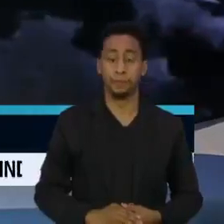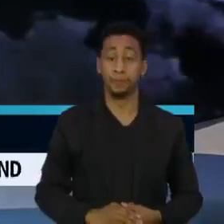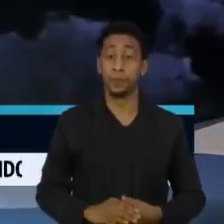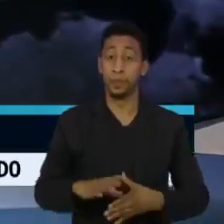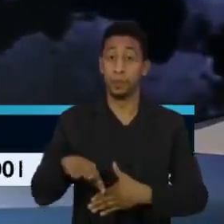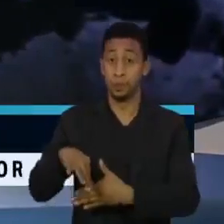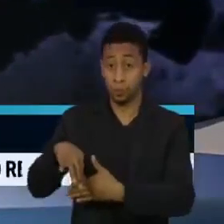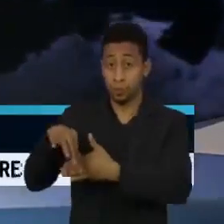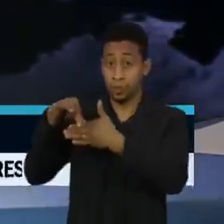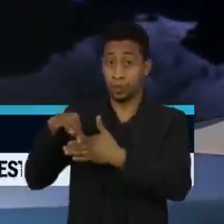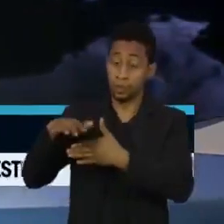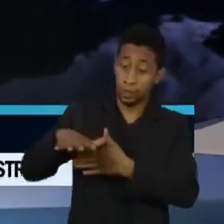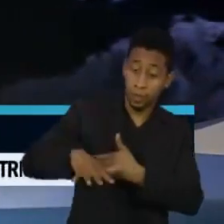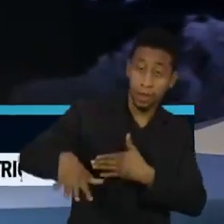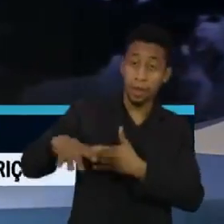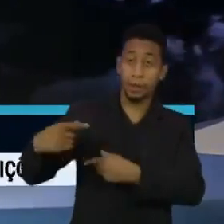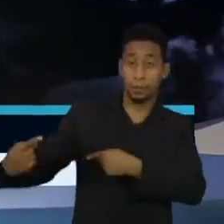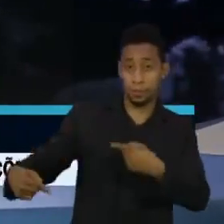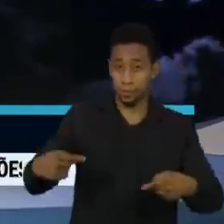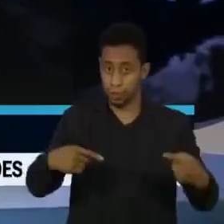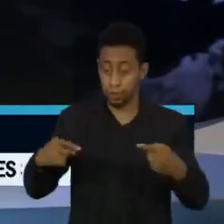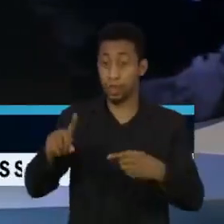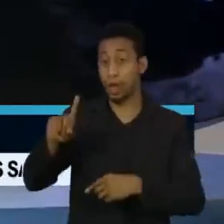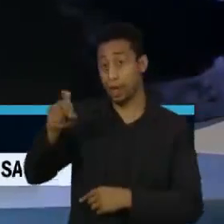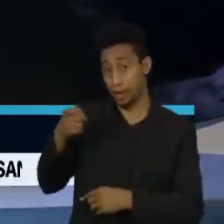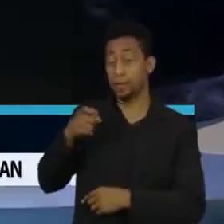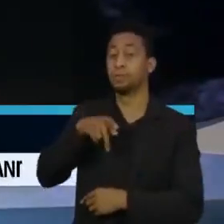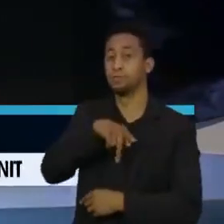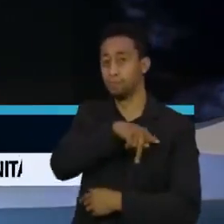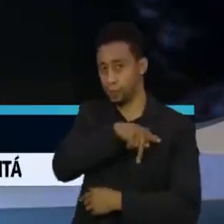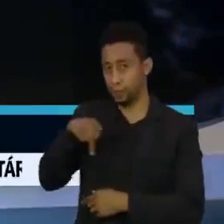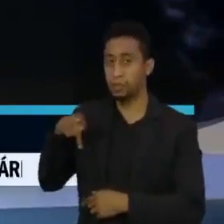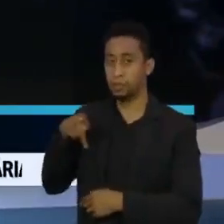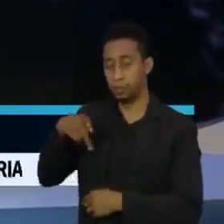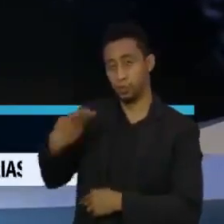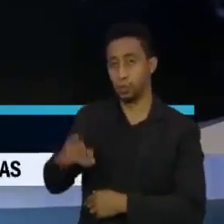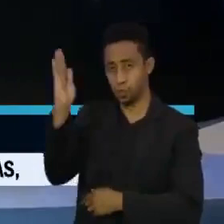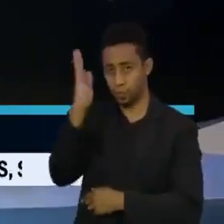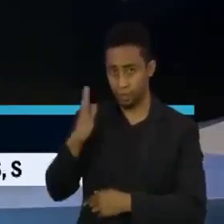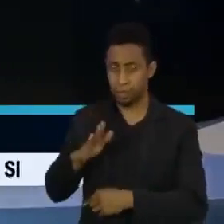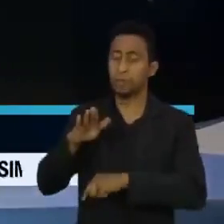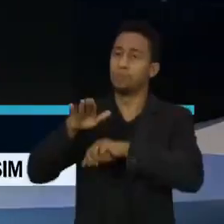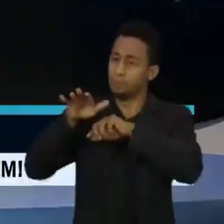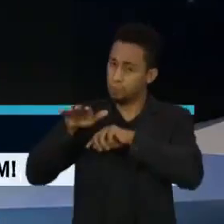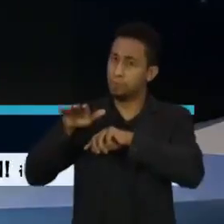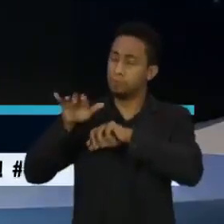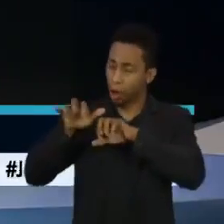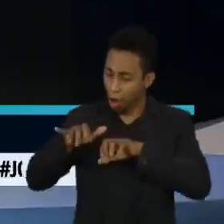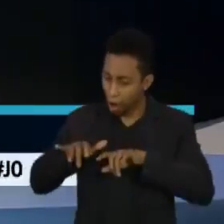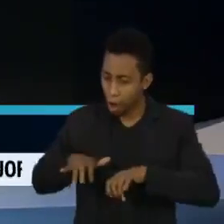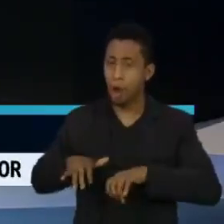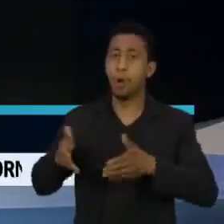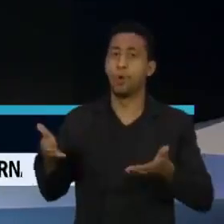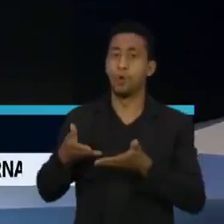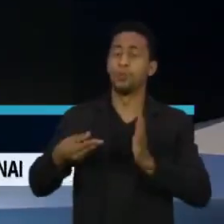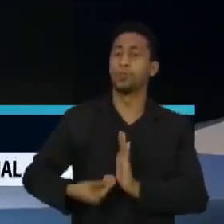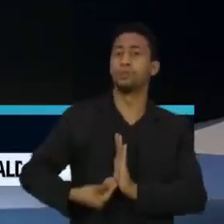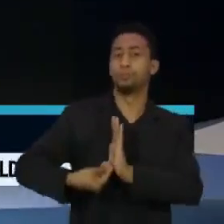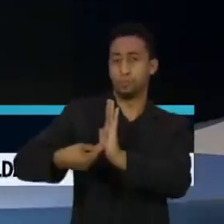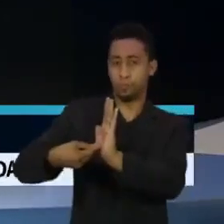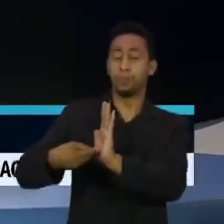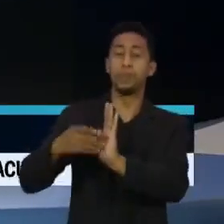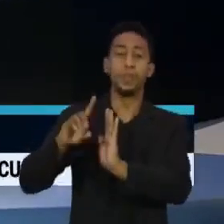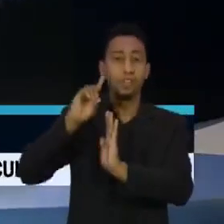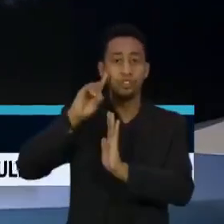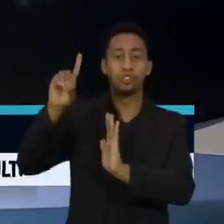Interanças políticas, ex-presidentes da República e autoridades do Judiciário se manifestaram hoje no Dia Internacional da Democracia.